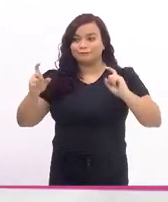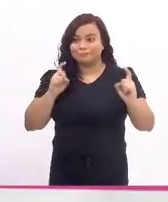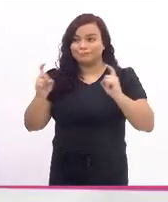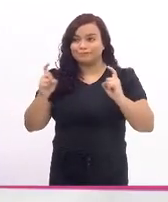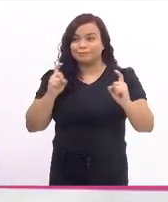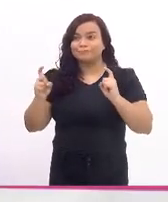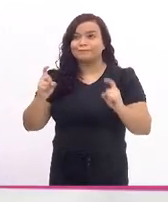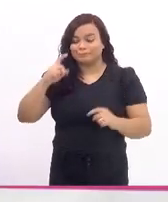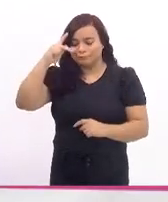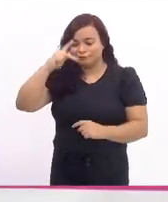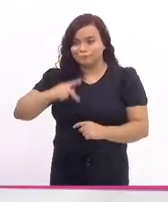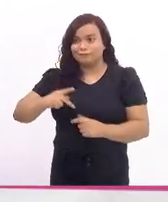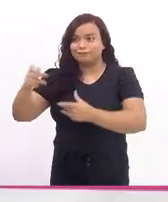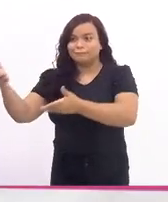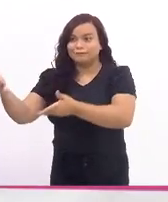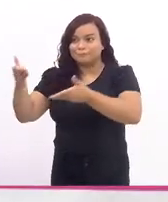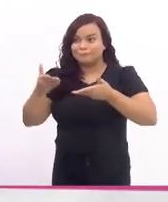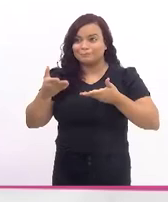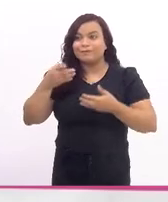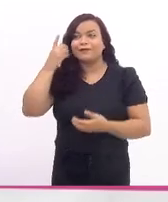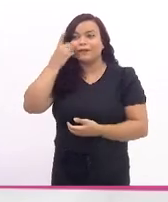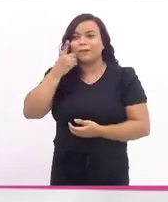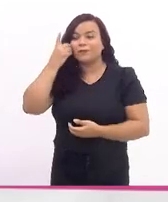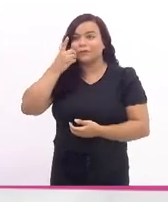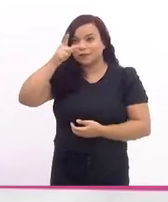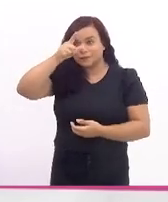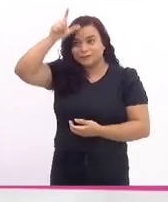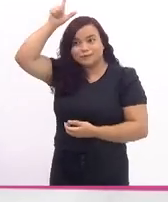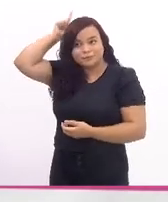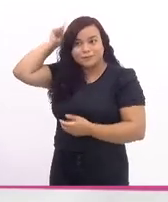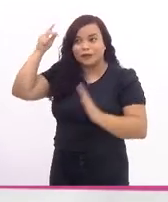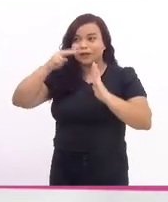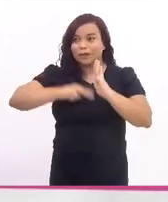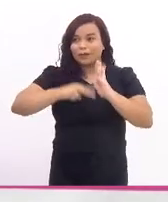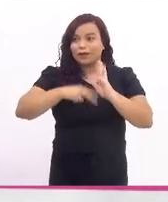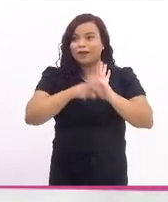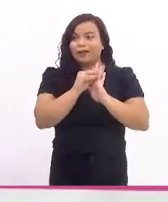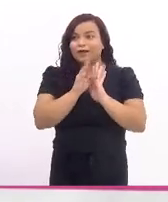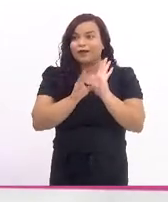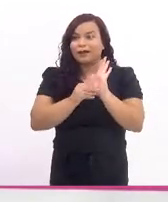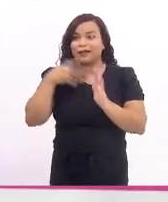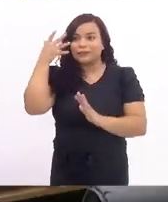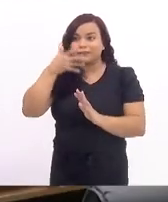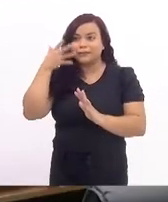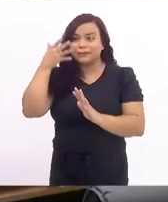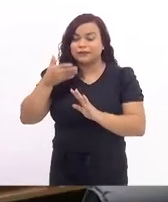presença convida o nobre deputado Luiz Paulo para fazer leitura da ata da sessão anterior.